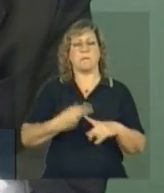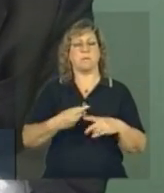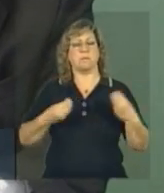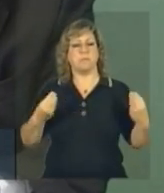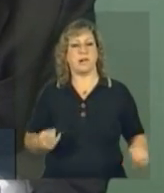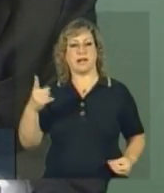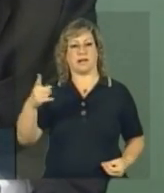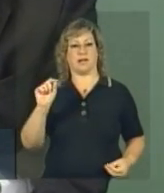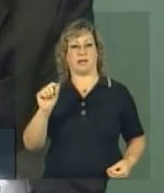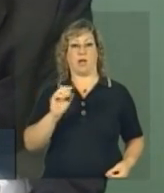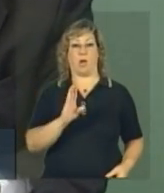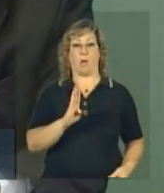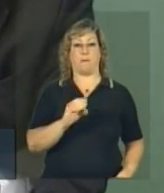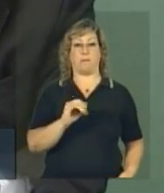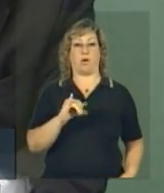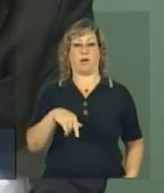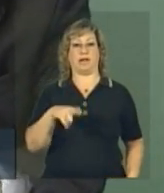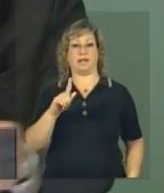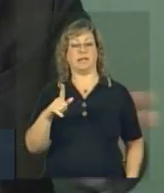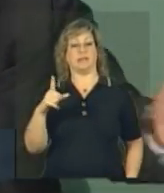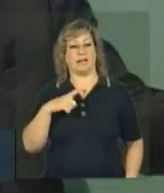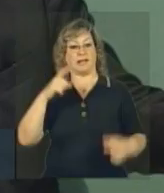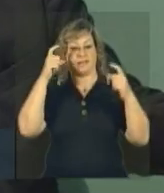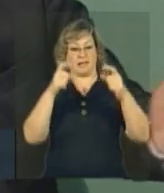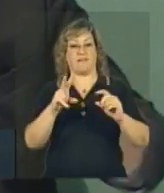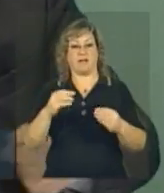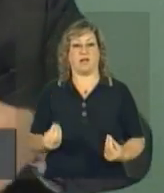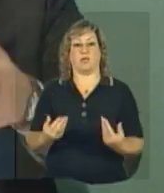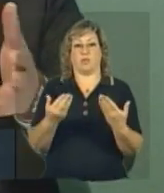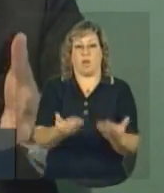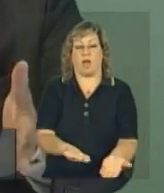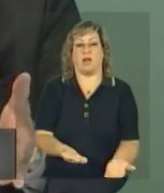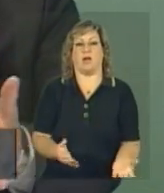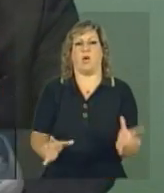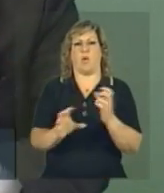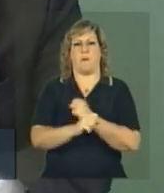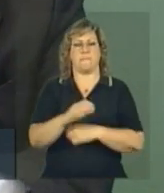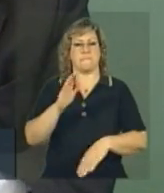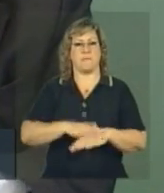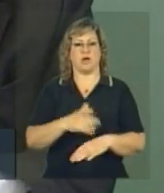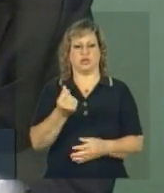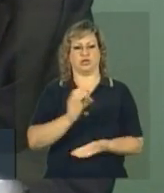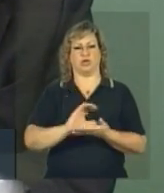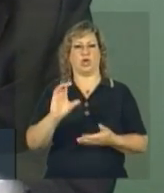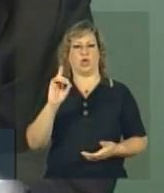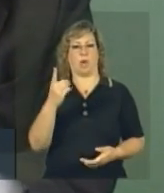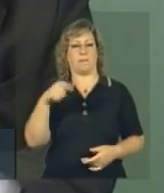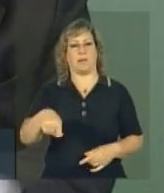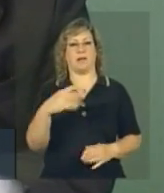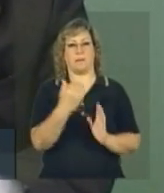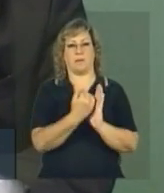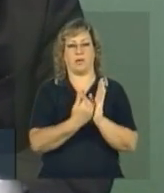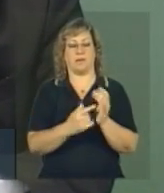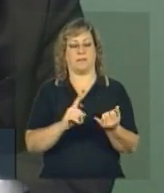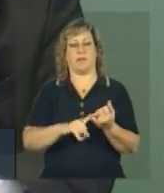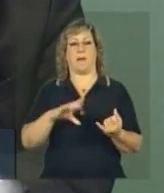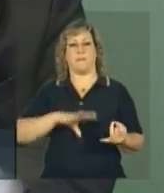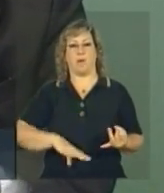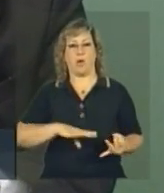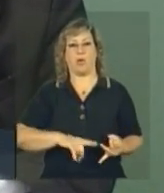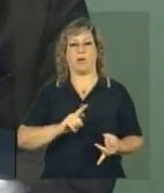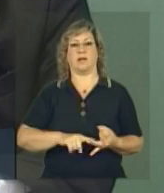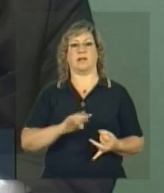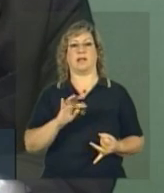estão? Então, a Boeing está aqui, interessada, vai doar, não sei, milhões de dólares para o programa. Portugal, Telecom.